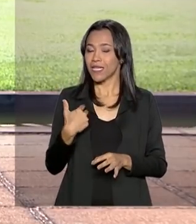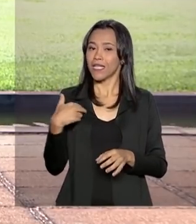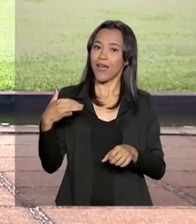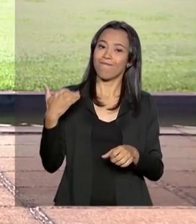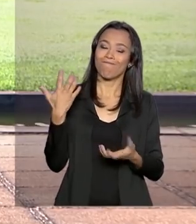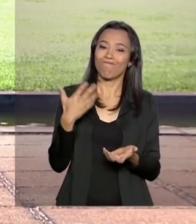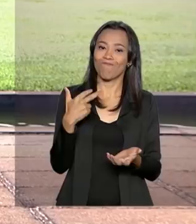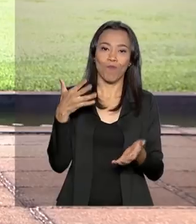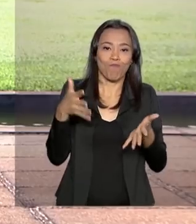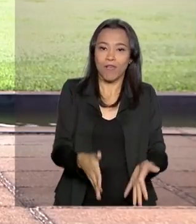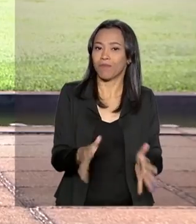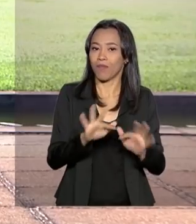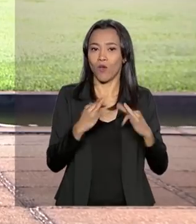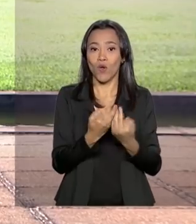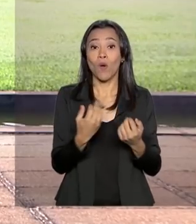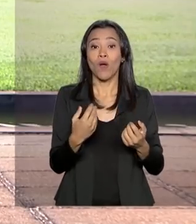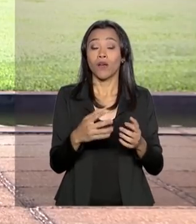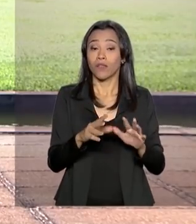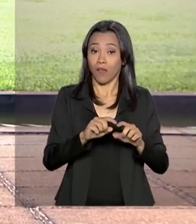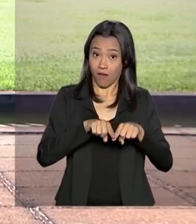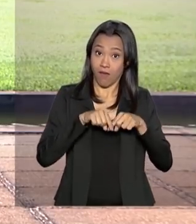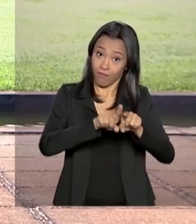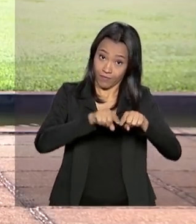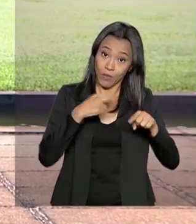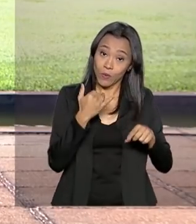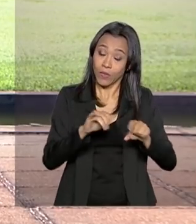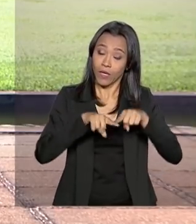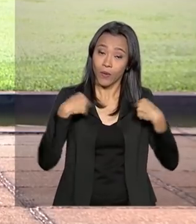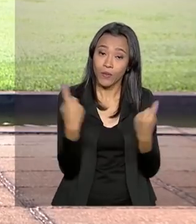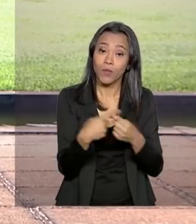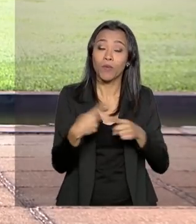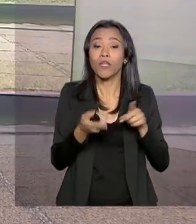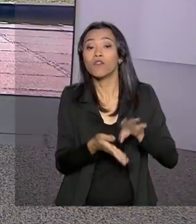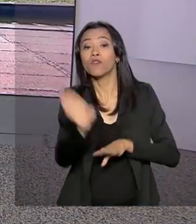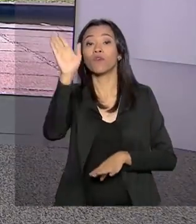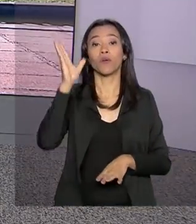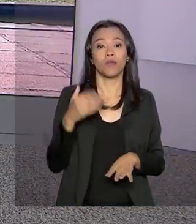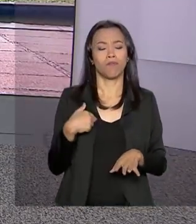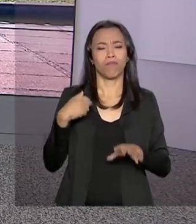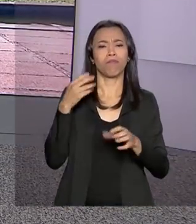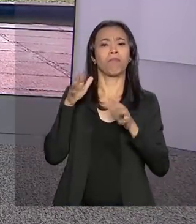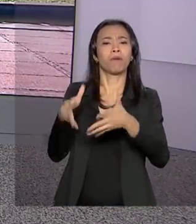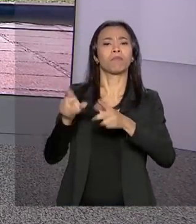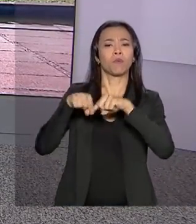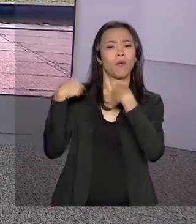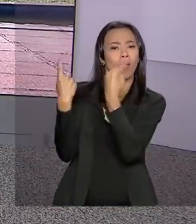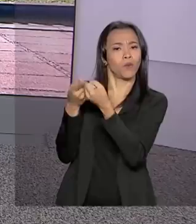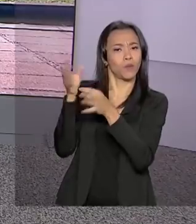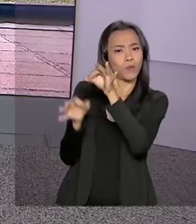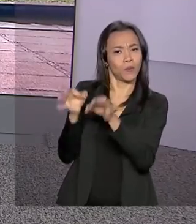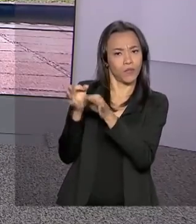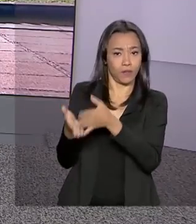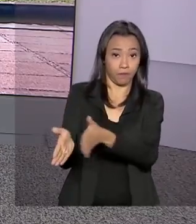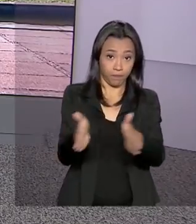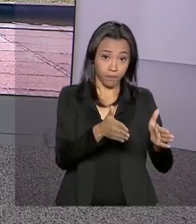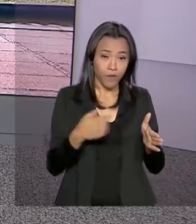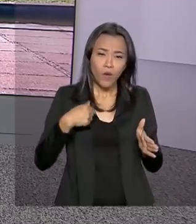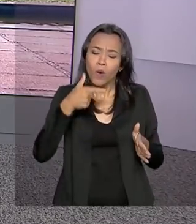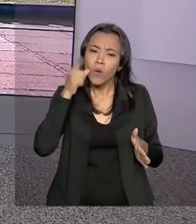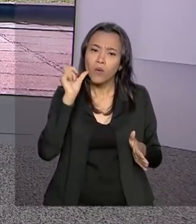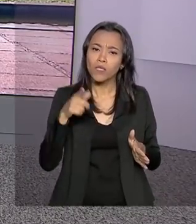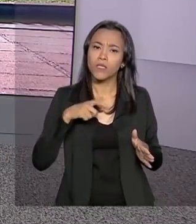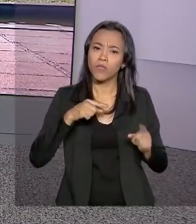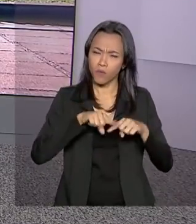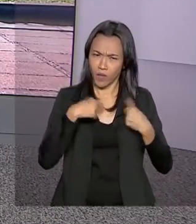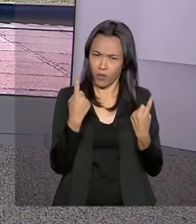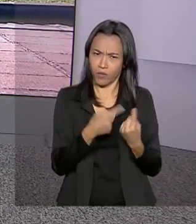Portugal, onde participou de um fórum jurídico. Carla. Agora Luana, ontem à noite houve uma reunião entre representantes dos